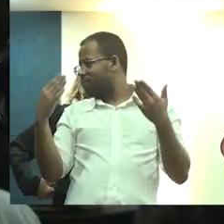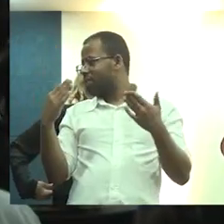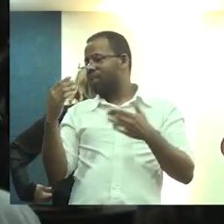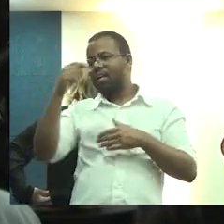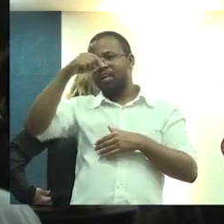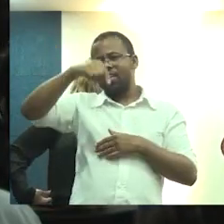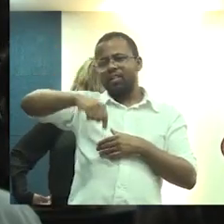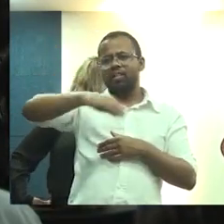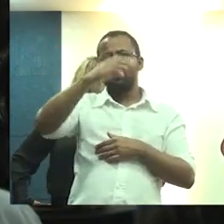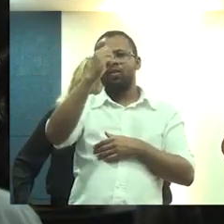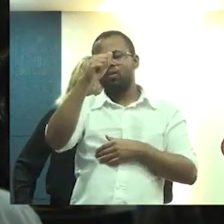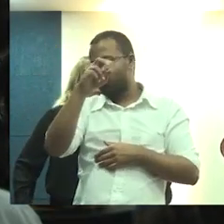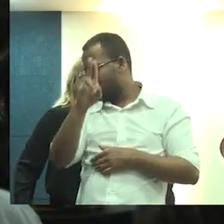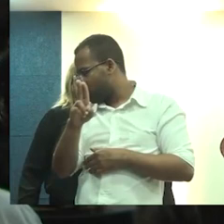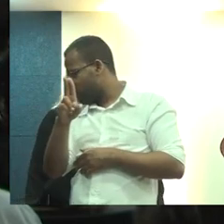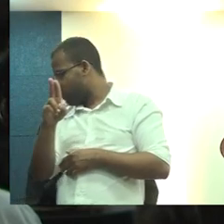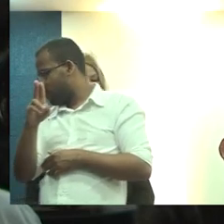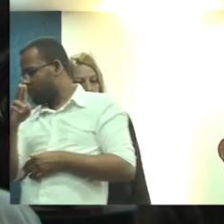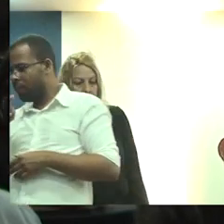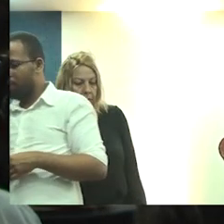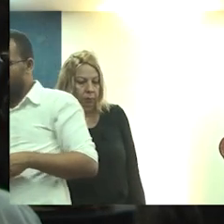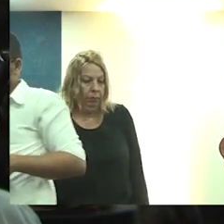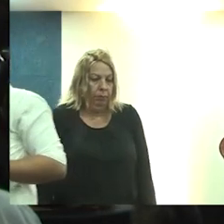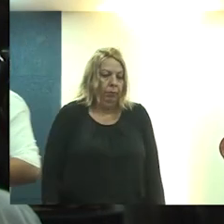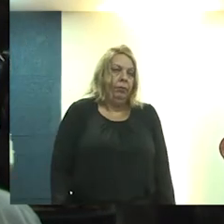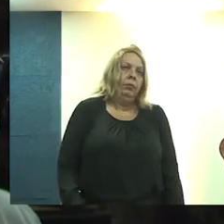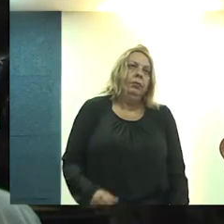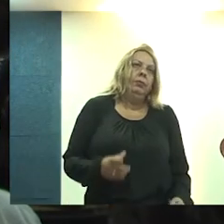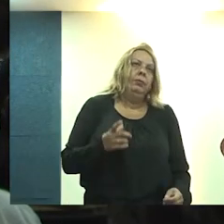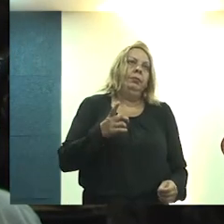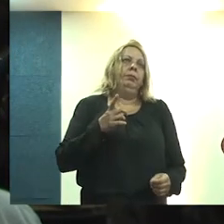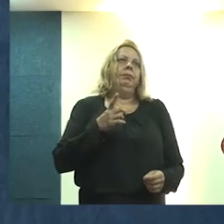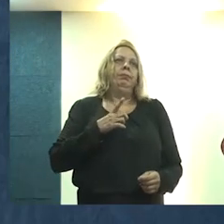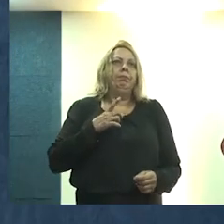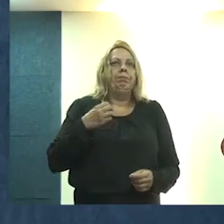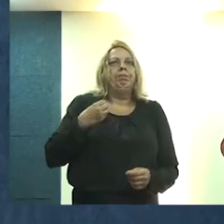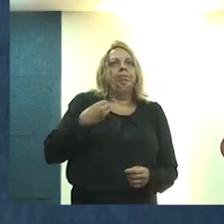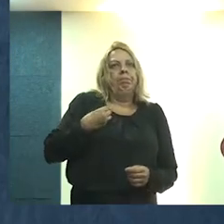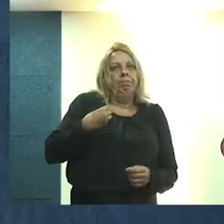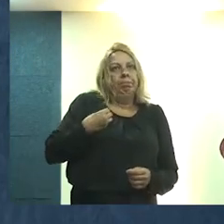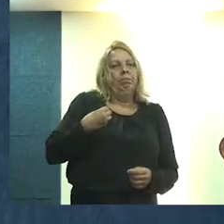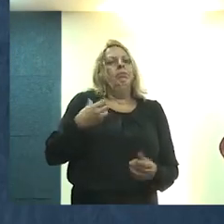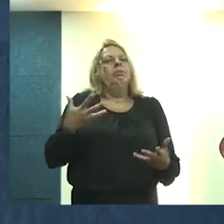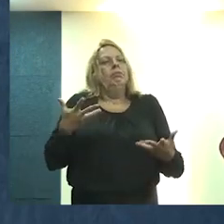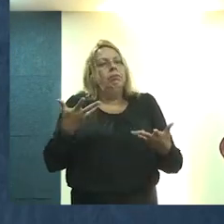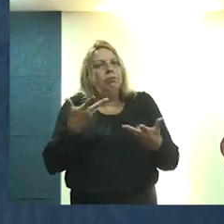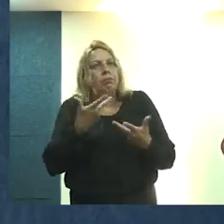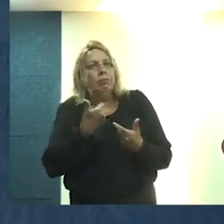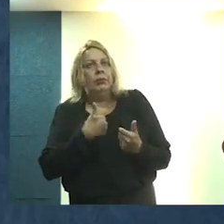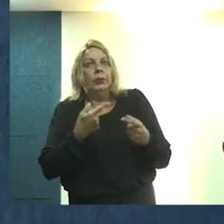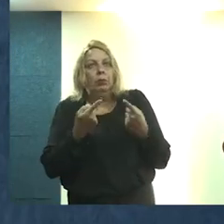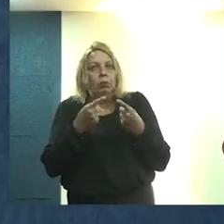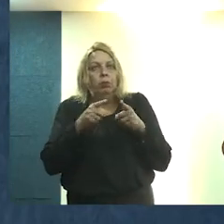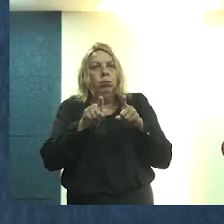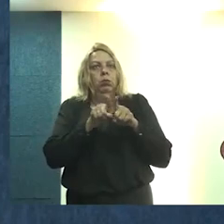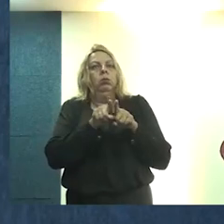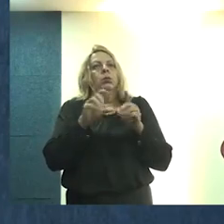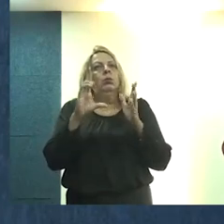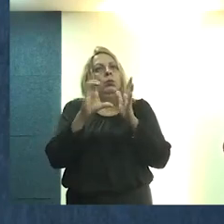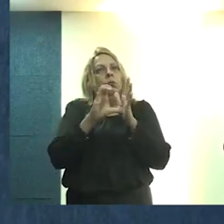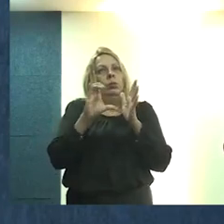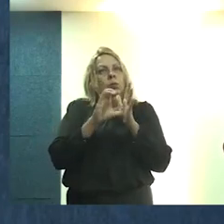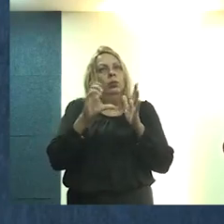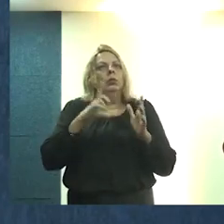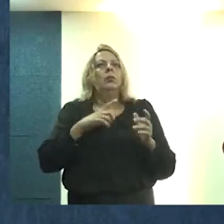que aqui no CAL a gente, nossas ações de Atis passou por capacitação, mas em especial para essa parceria na